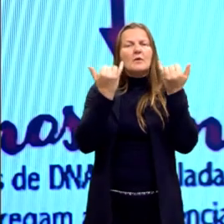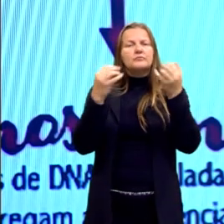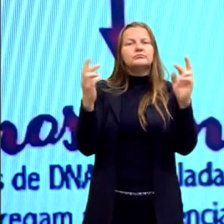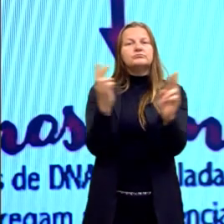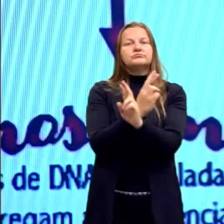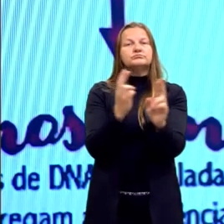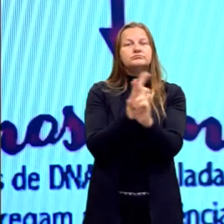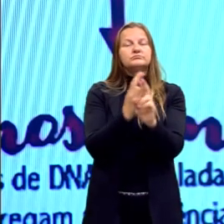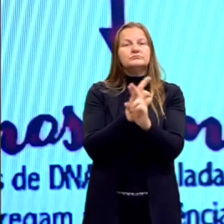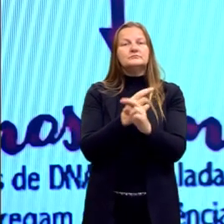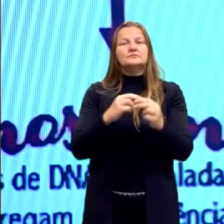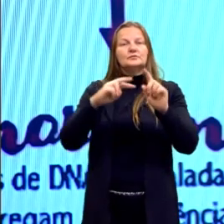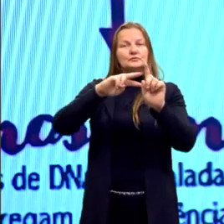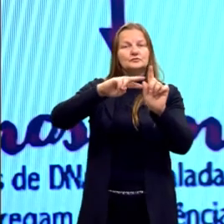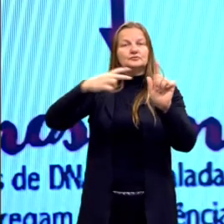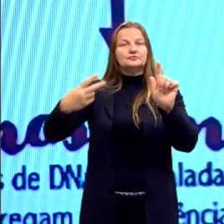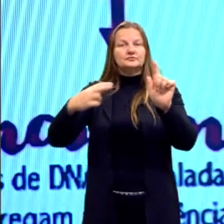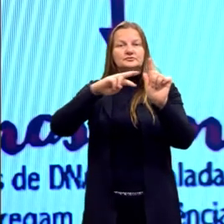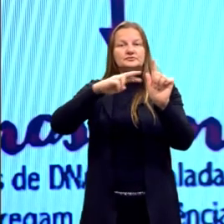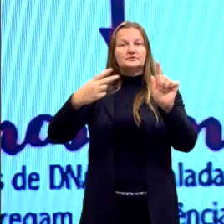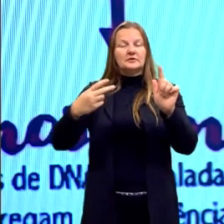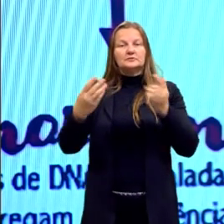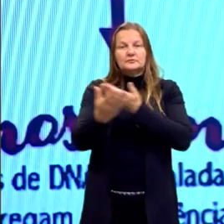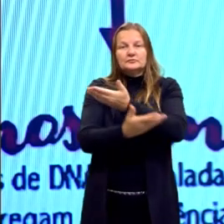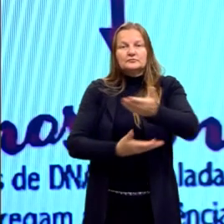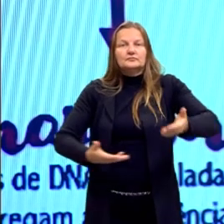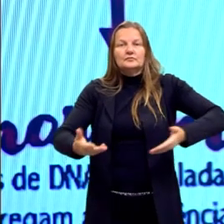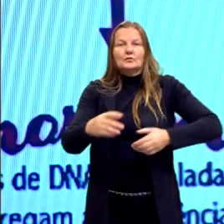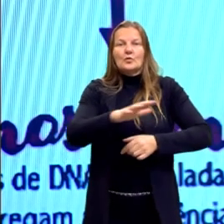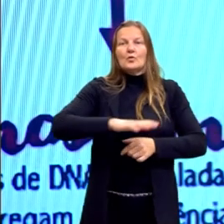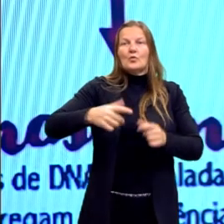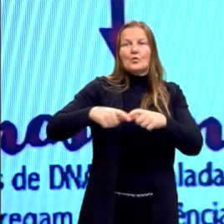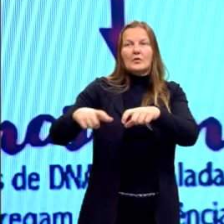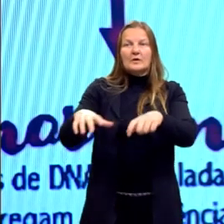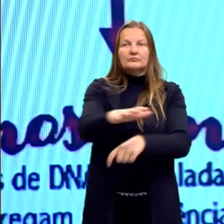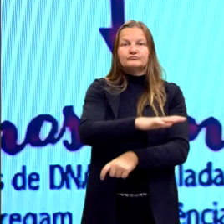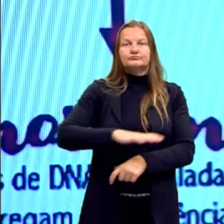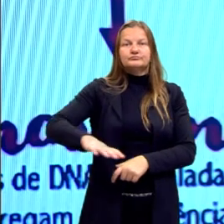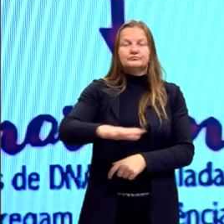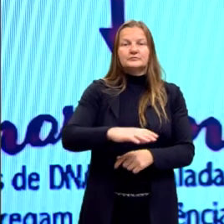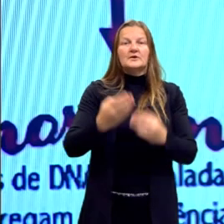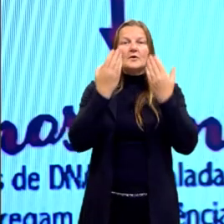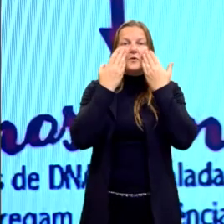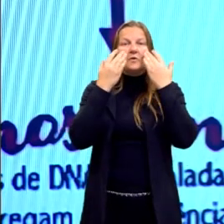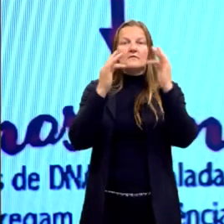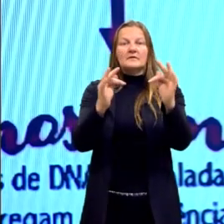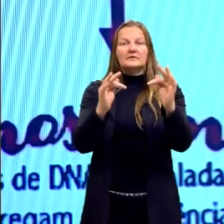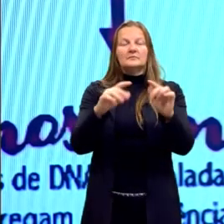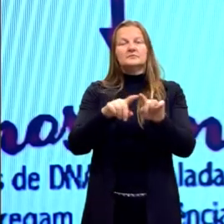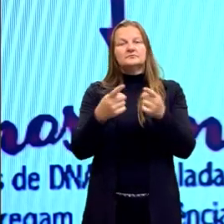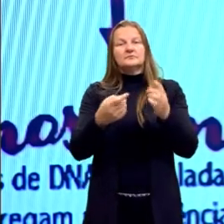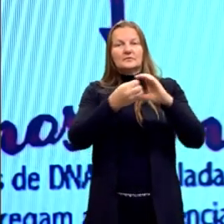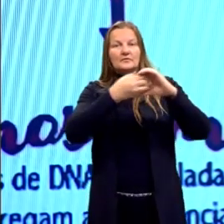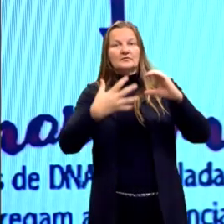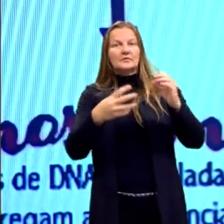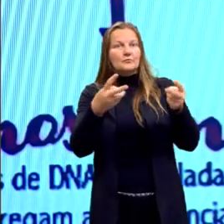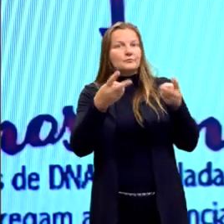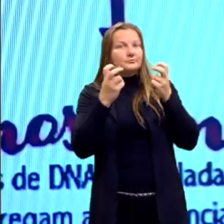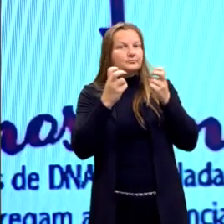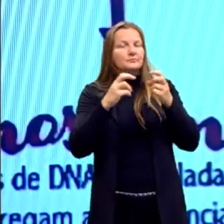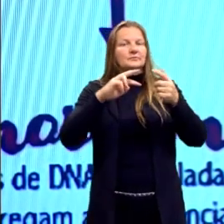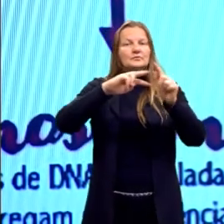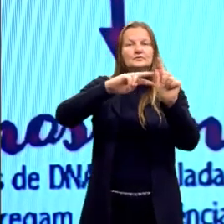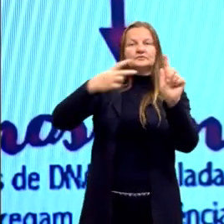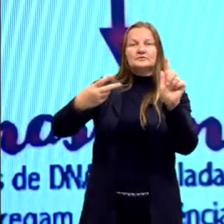do genótipo com o meio ambiente. Então, por exemplo, o genótipo tem uma característica específica.